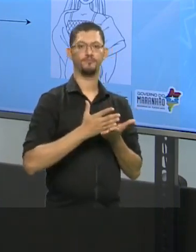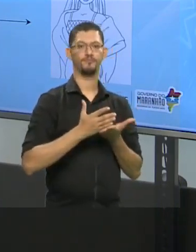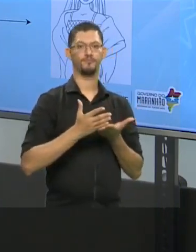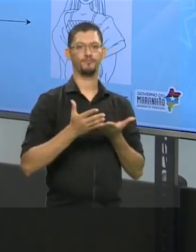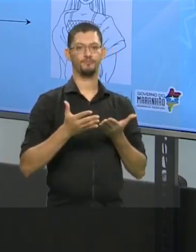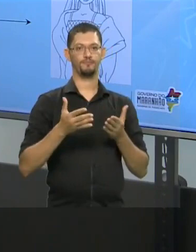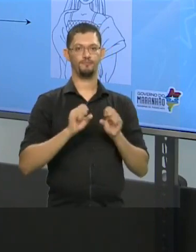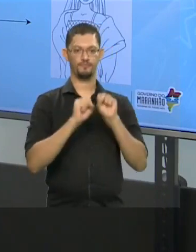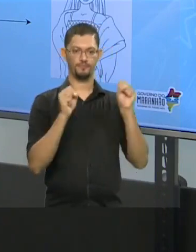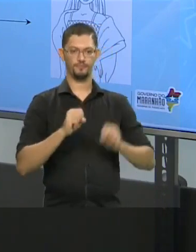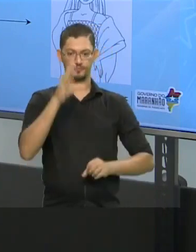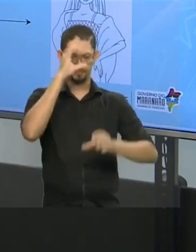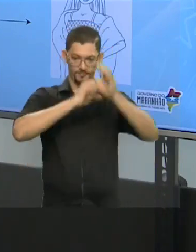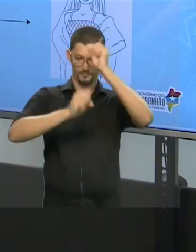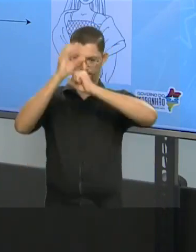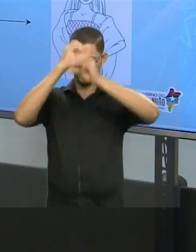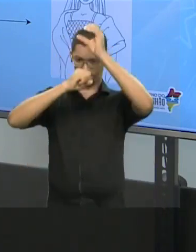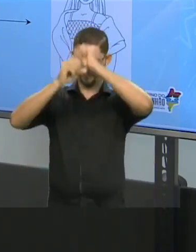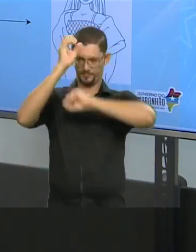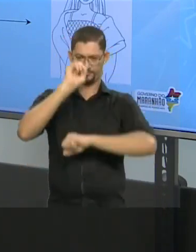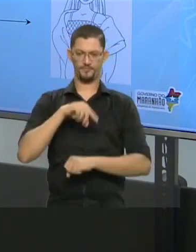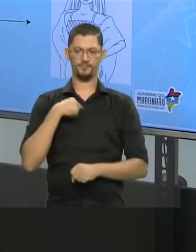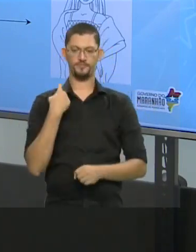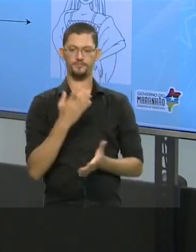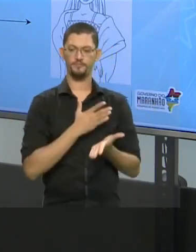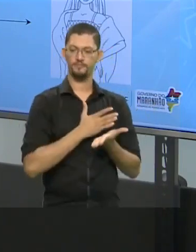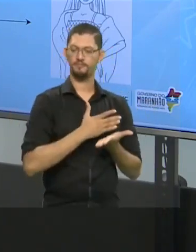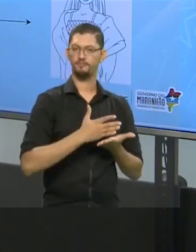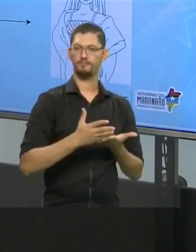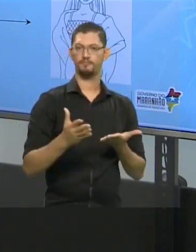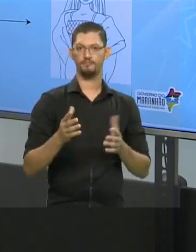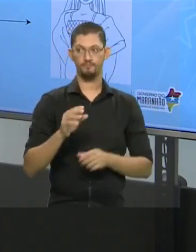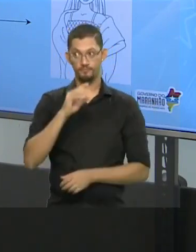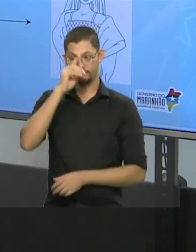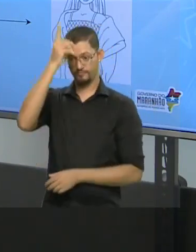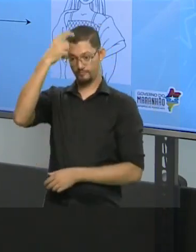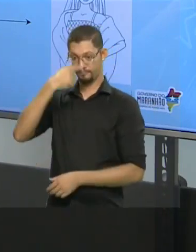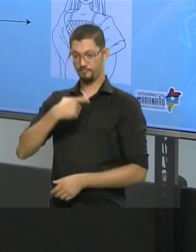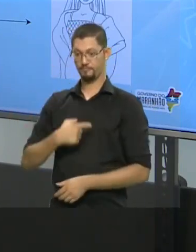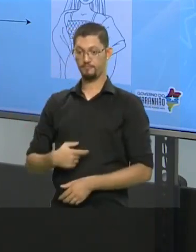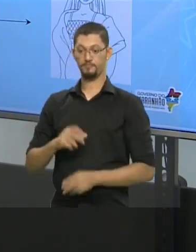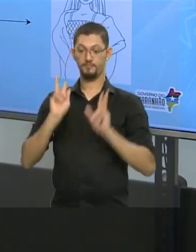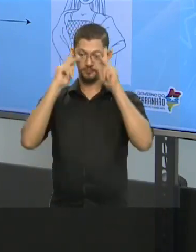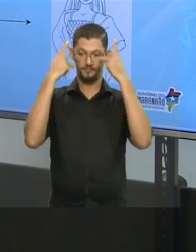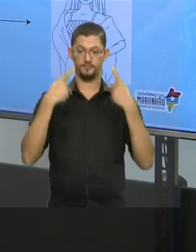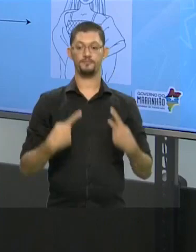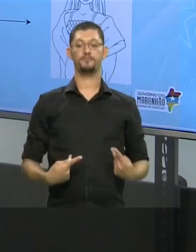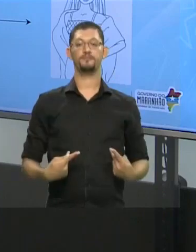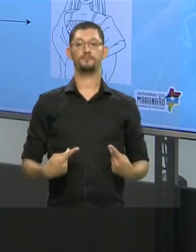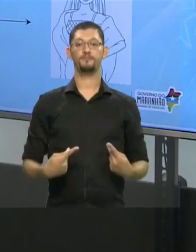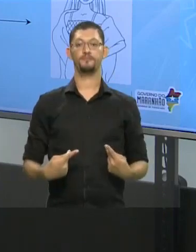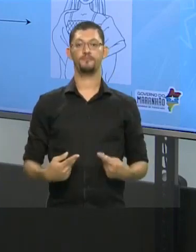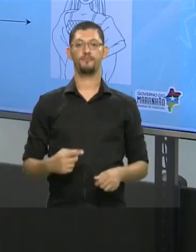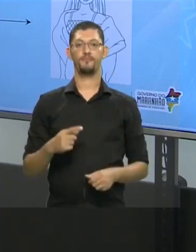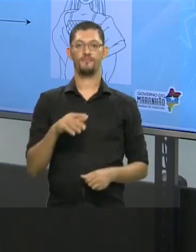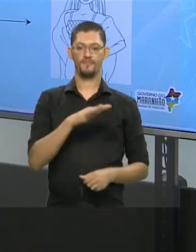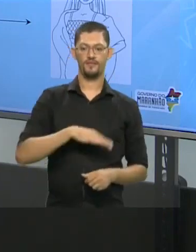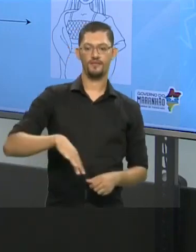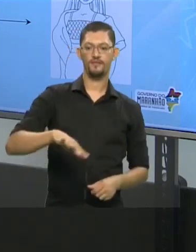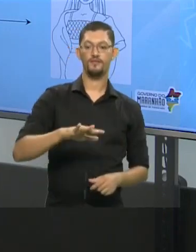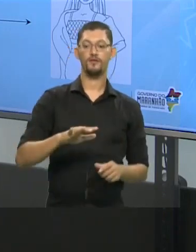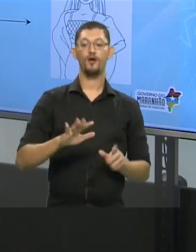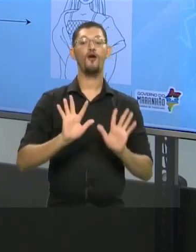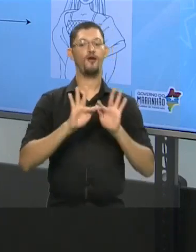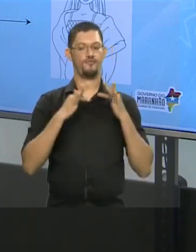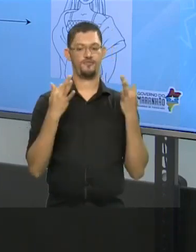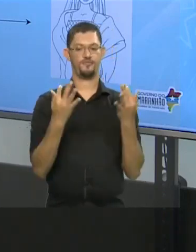nosso processo de aprendizagem, onde a gente começa a se descobrir enquanto ser humano? É o espaço da